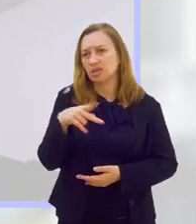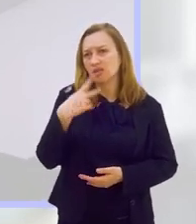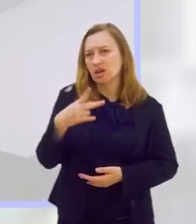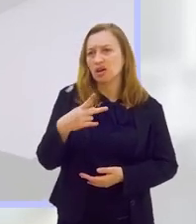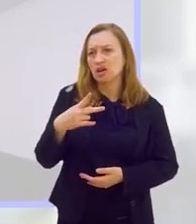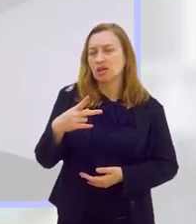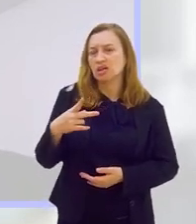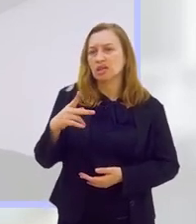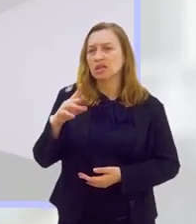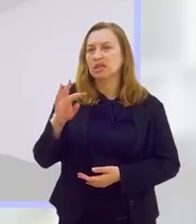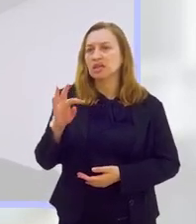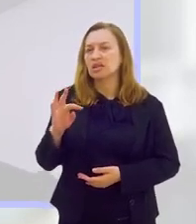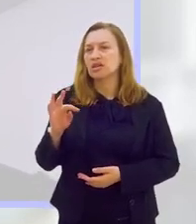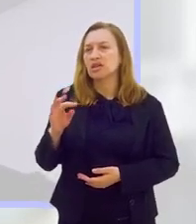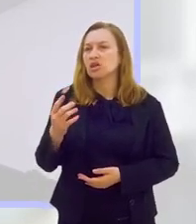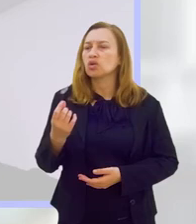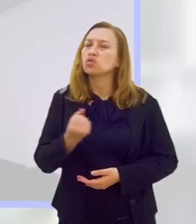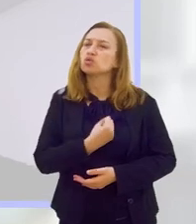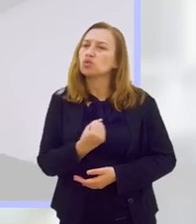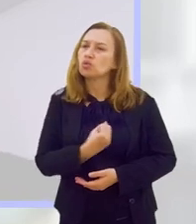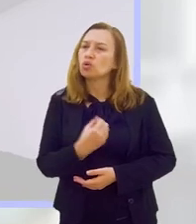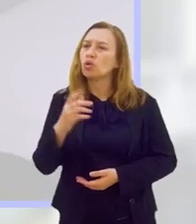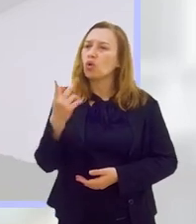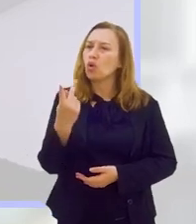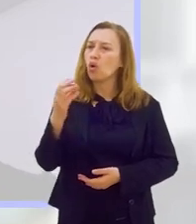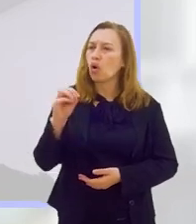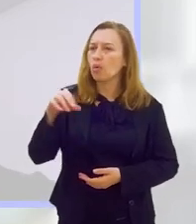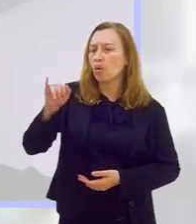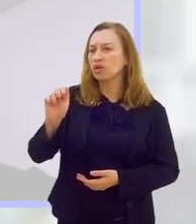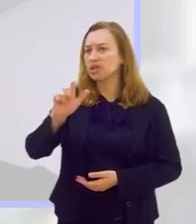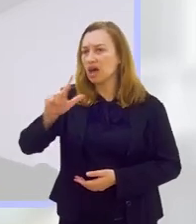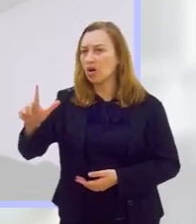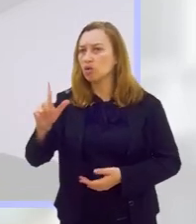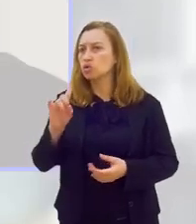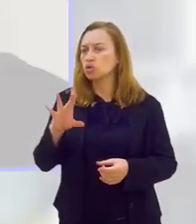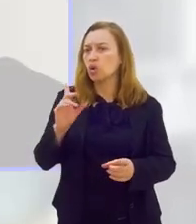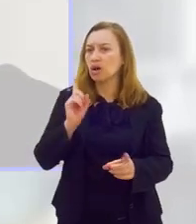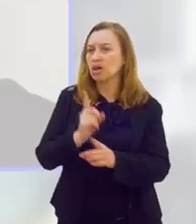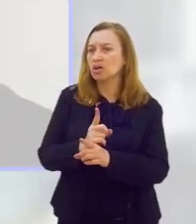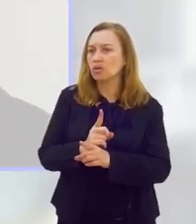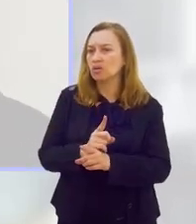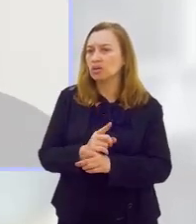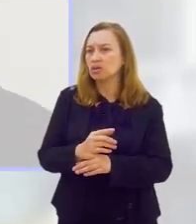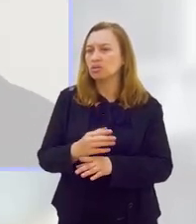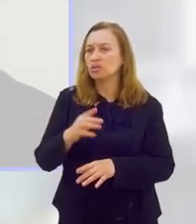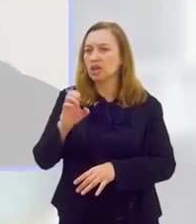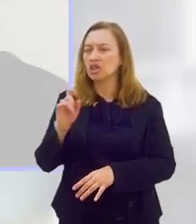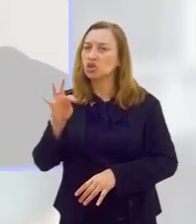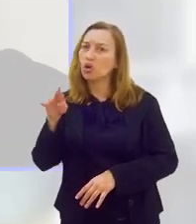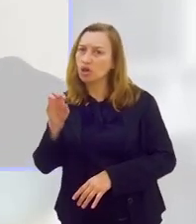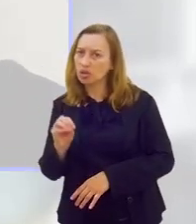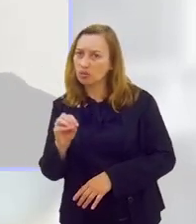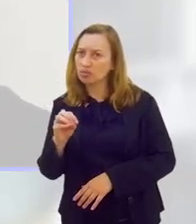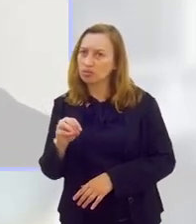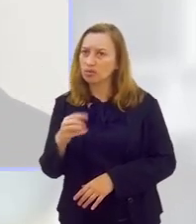a gente só encontra isso indo diretamente no endócrino. Dificilmente um clínico pede